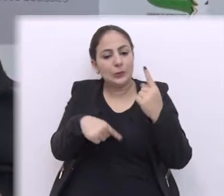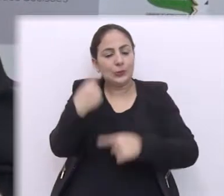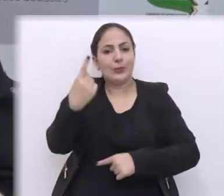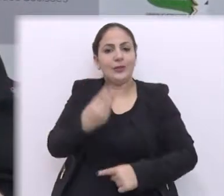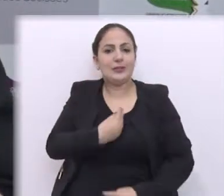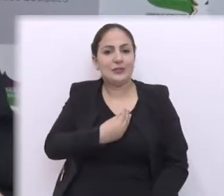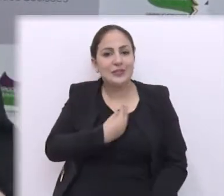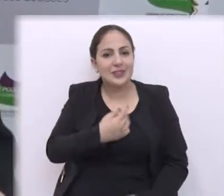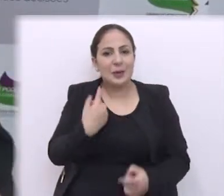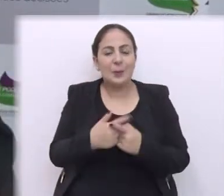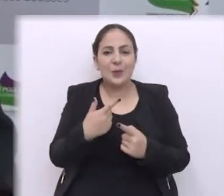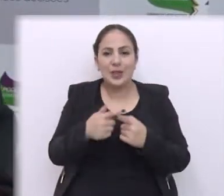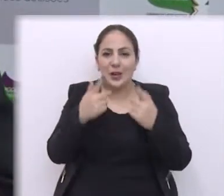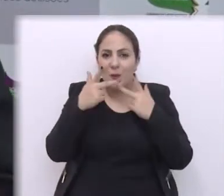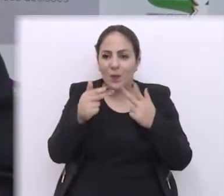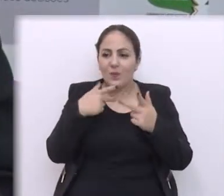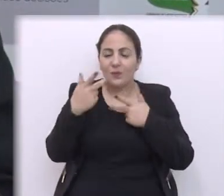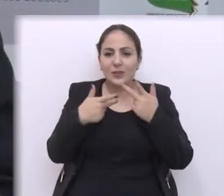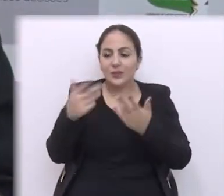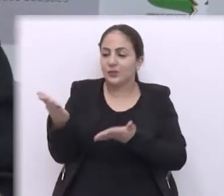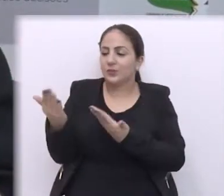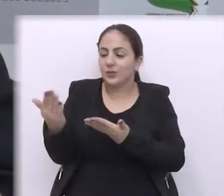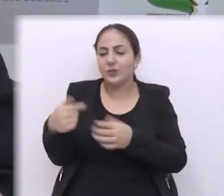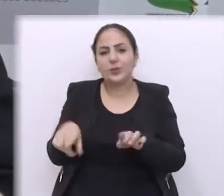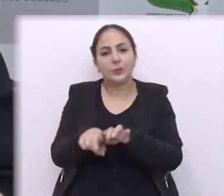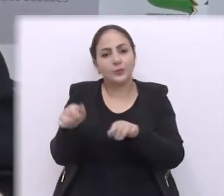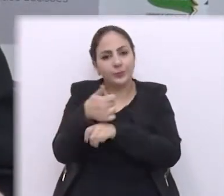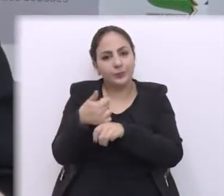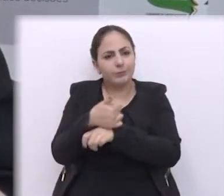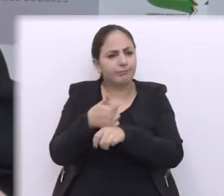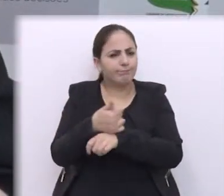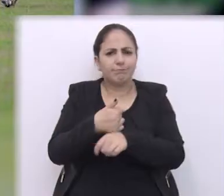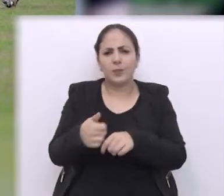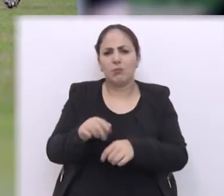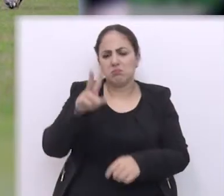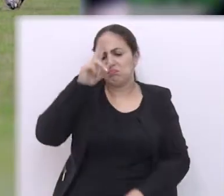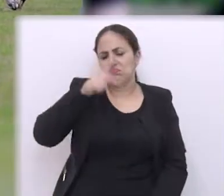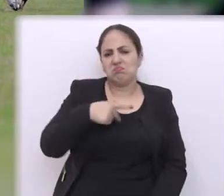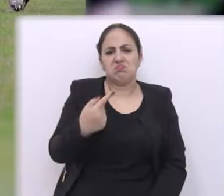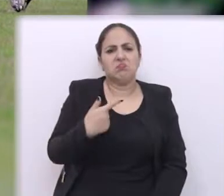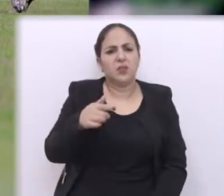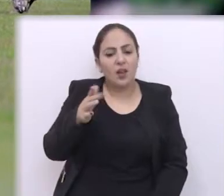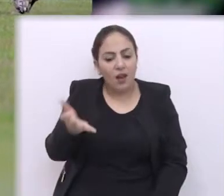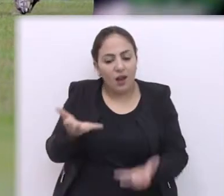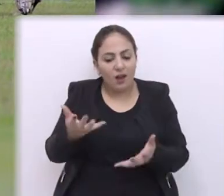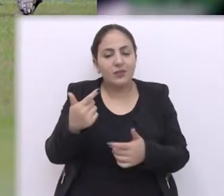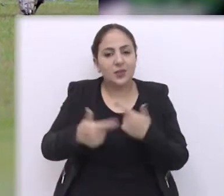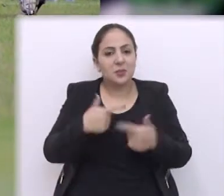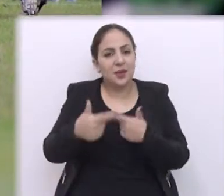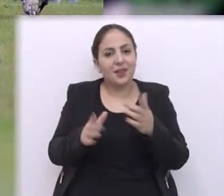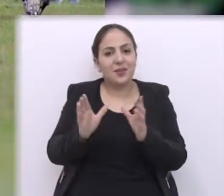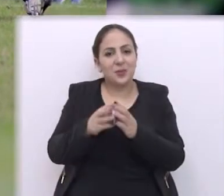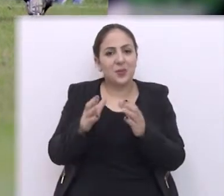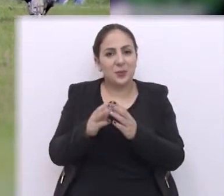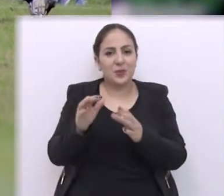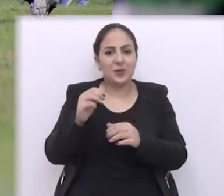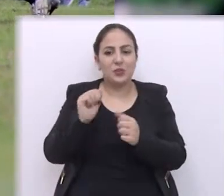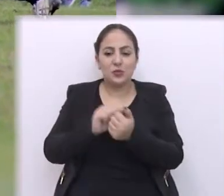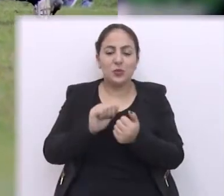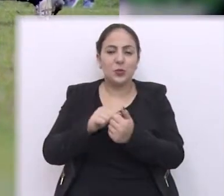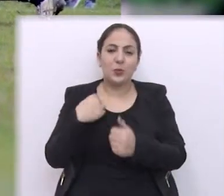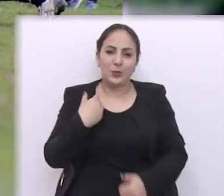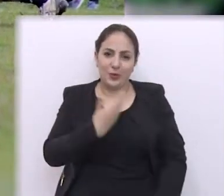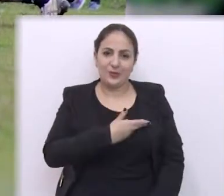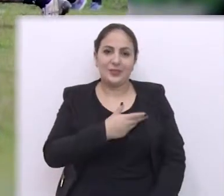sua vida porque como eu falei reúne jovens e profissionais liberais autônomos que vem compor a equipe